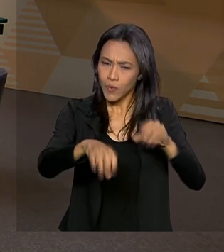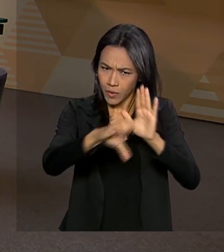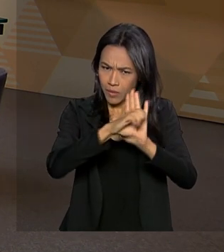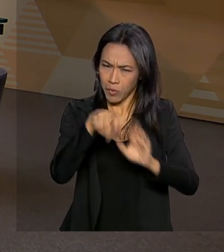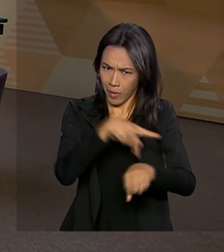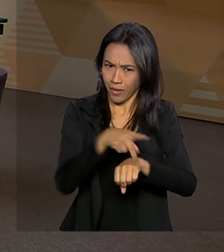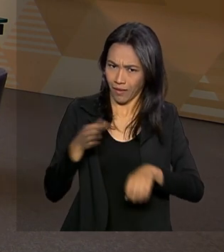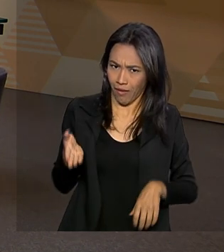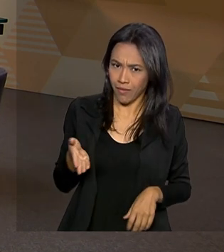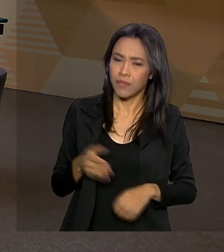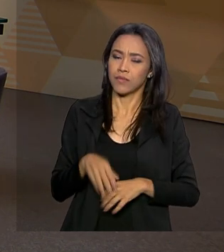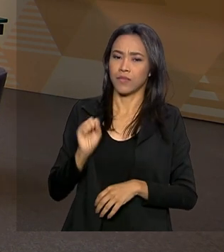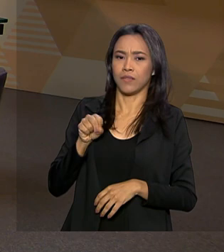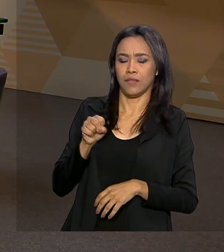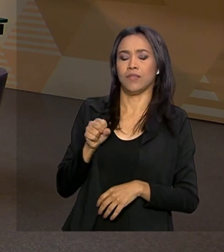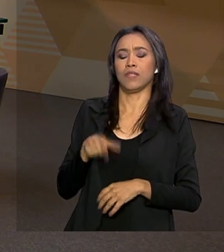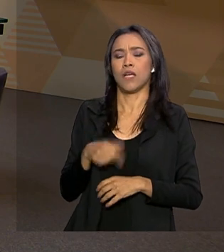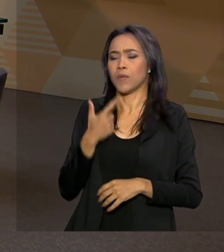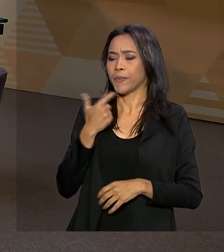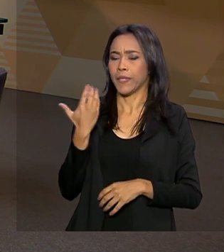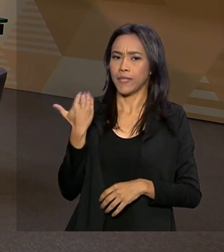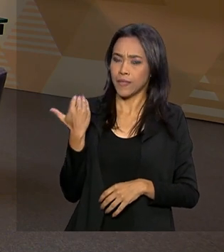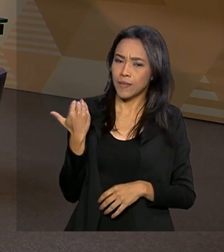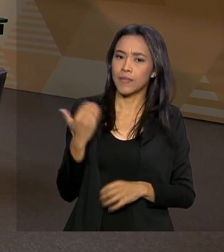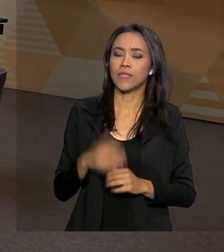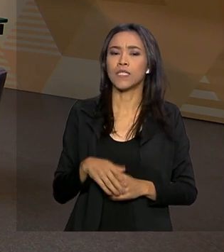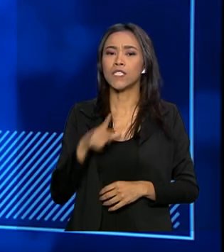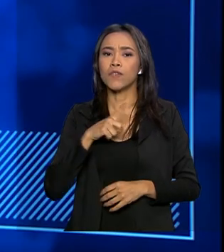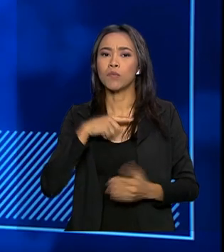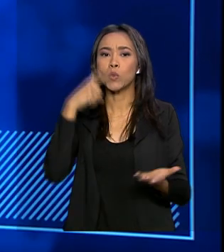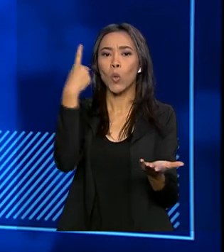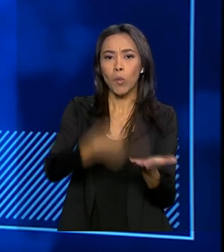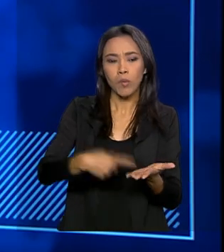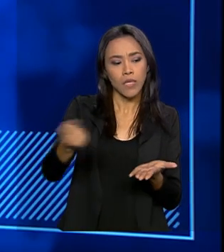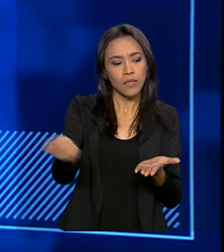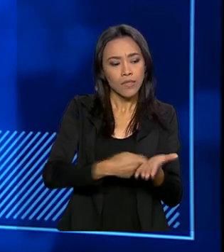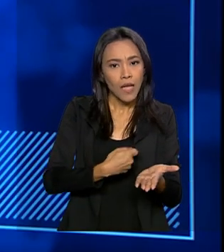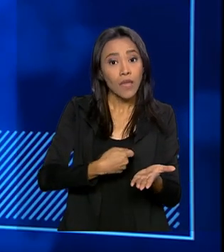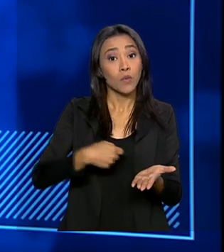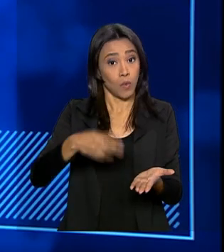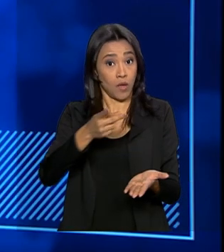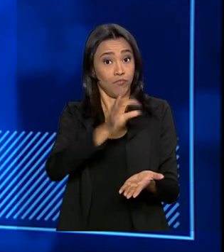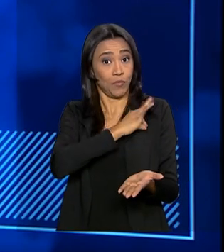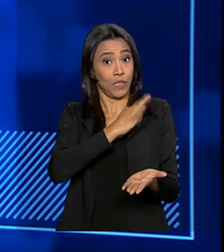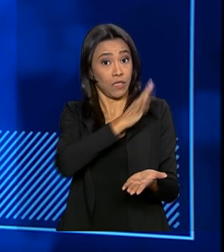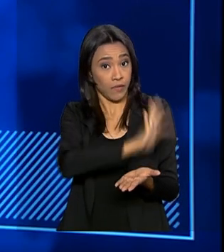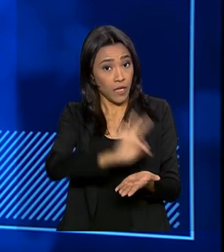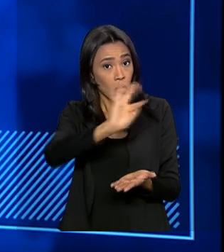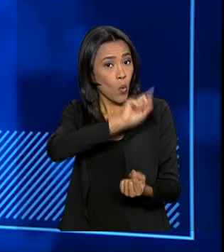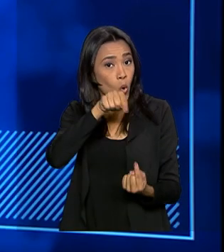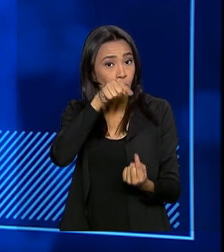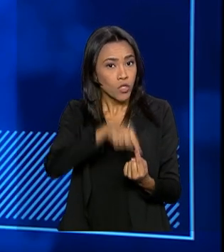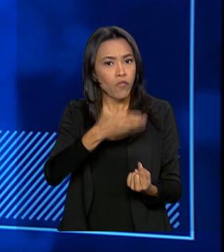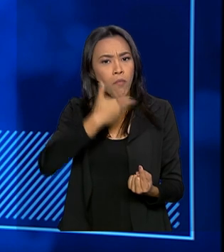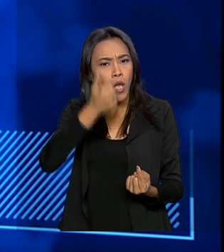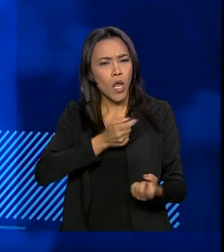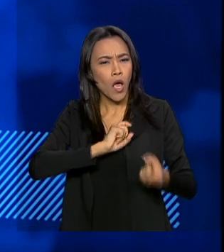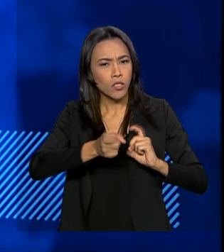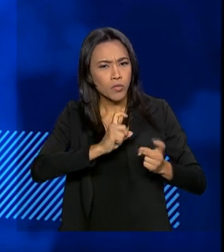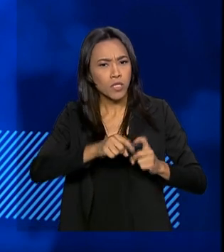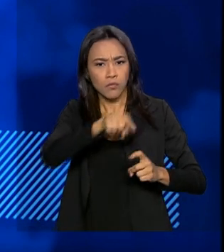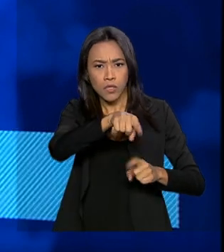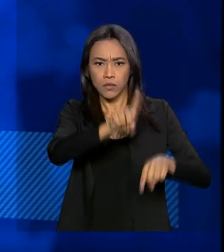país? Exatamente. Nós tivemos recentemente um acordo de cooperação assinado com a Polícia Federal nesse sentido de melhorar a gestão desses